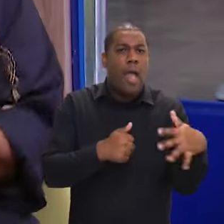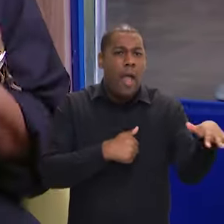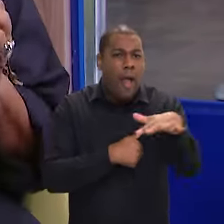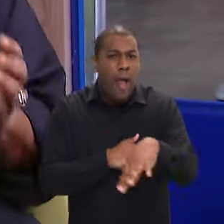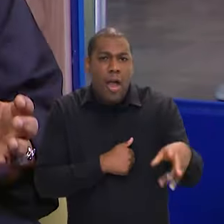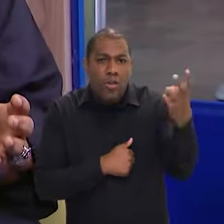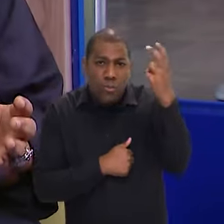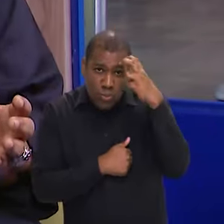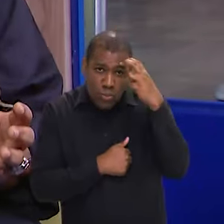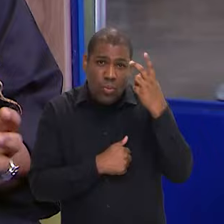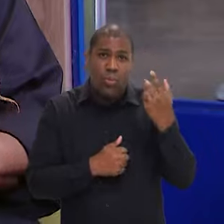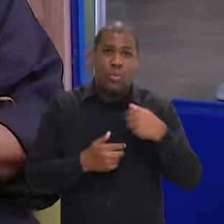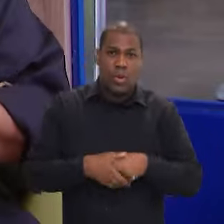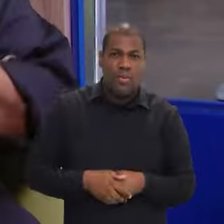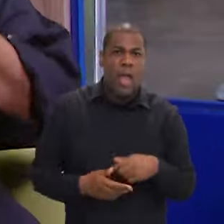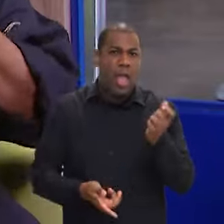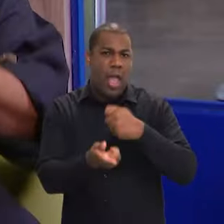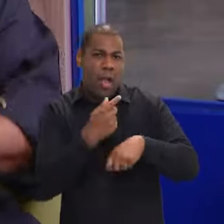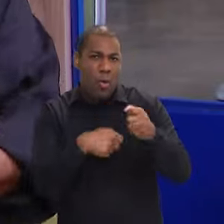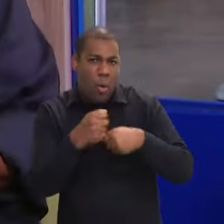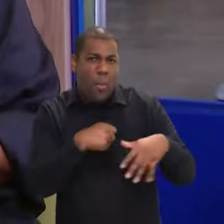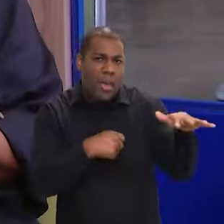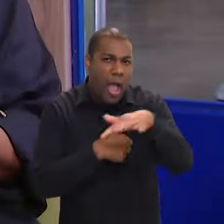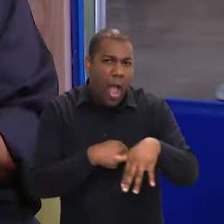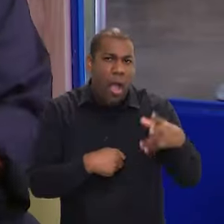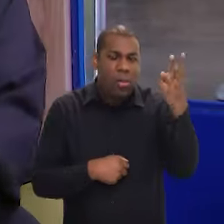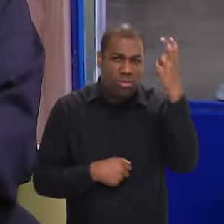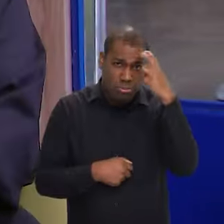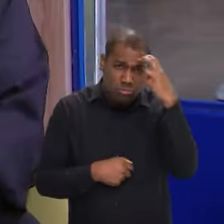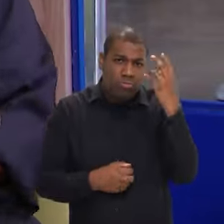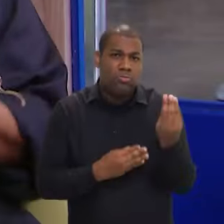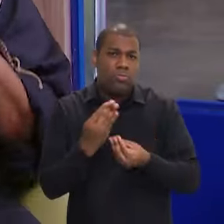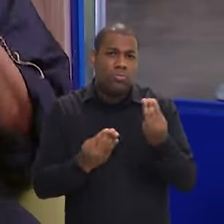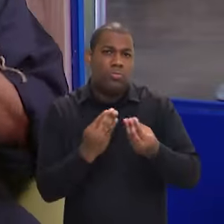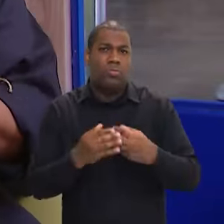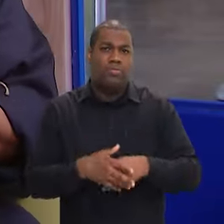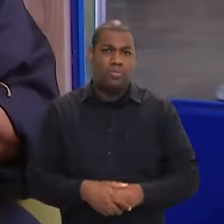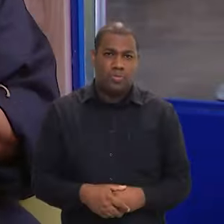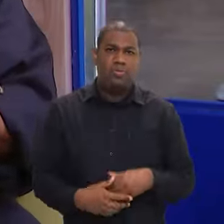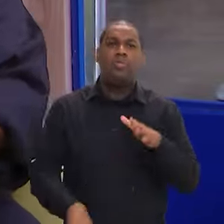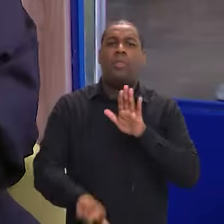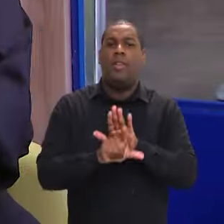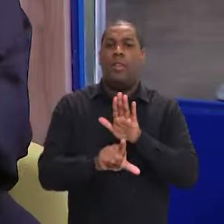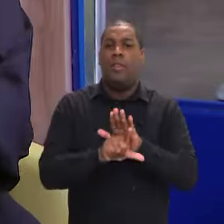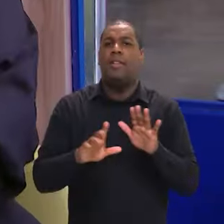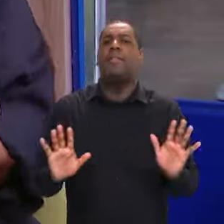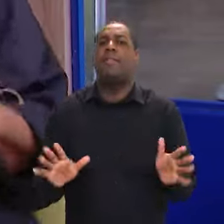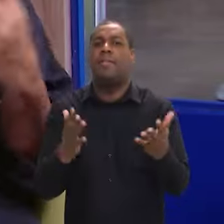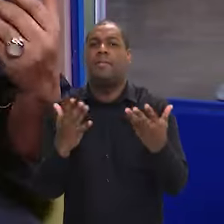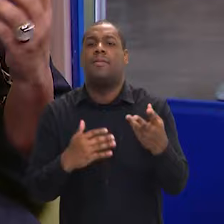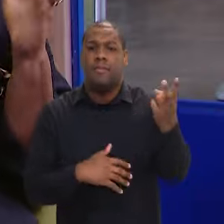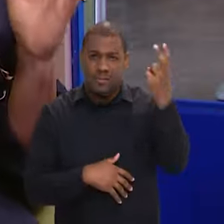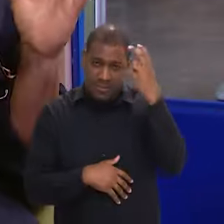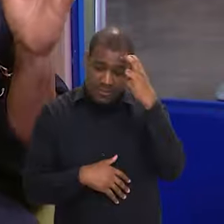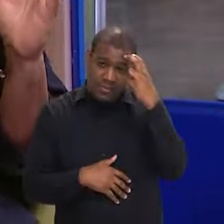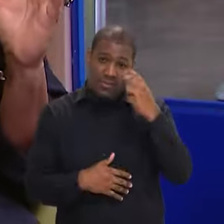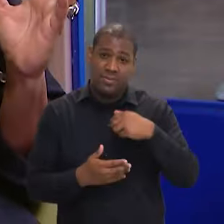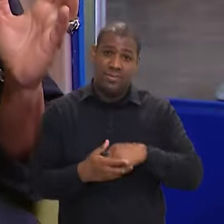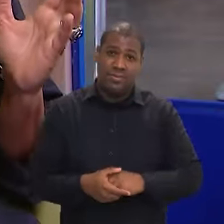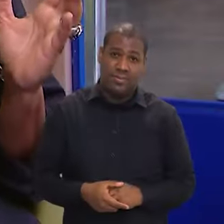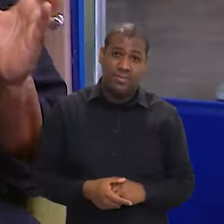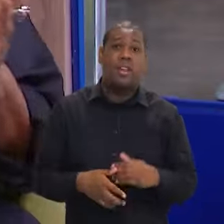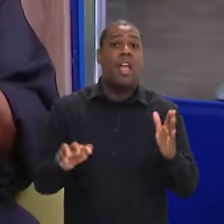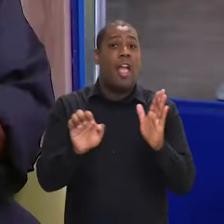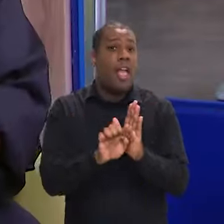né, do que entrou na cultura, como está gerando a economia a partir disso, da lei de fomento e também dessas